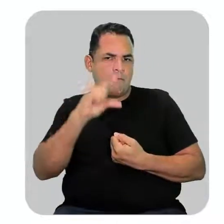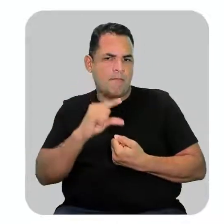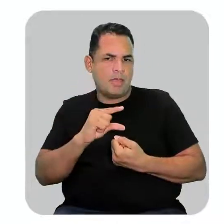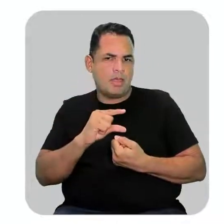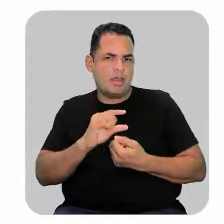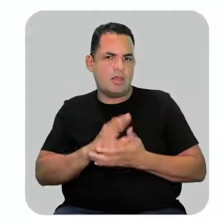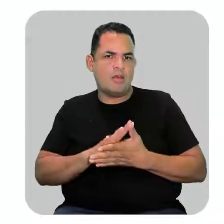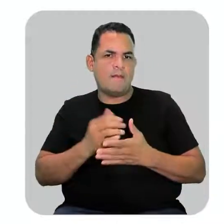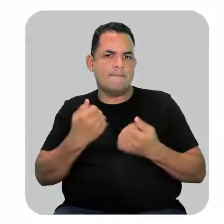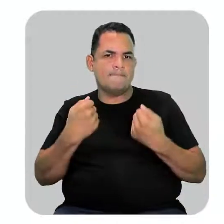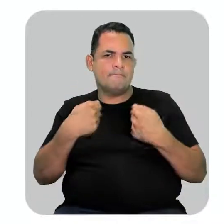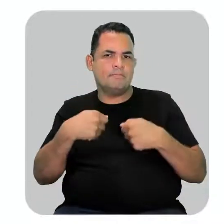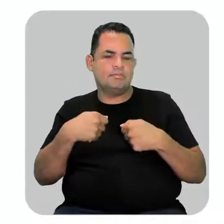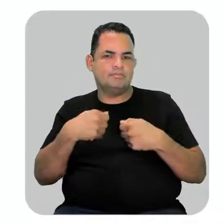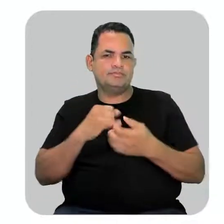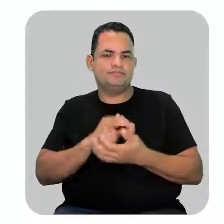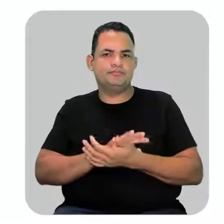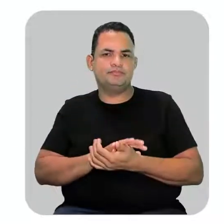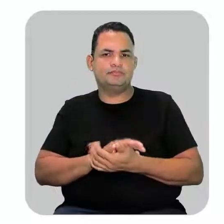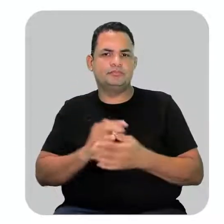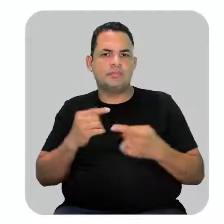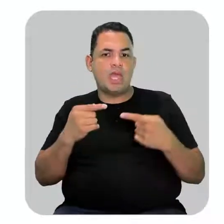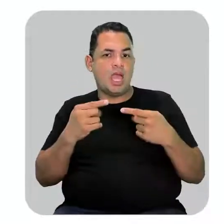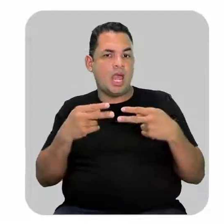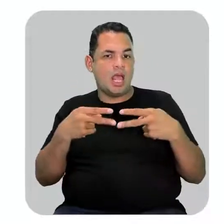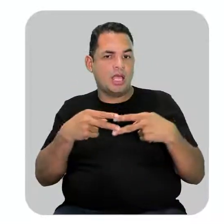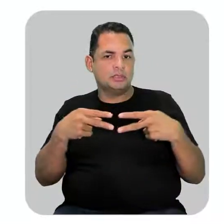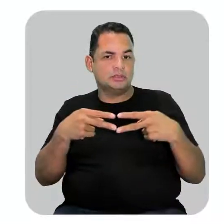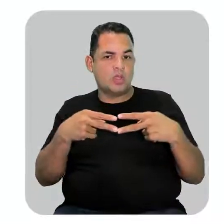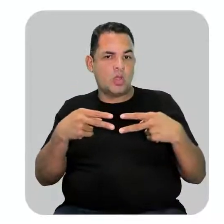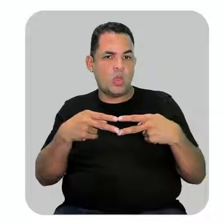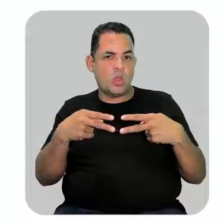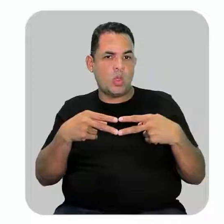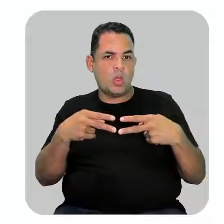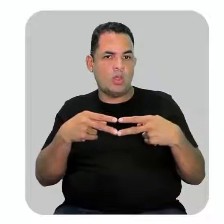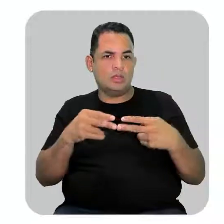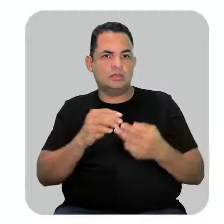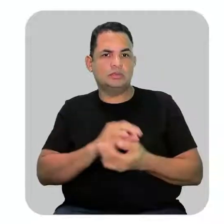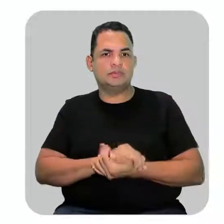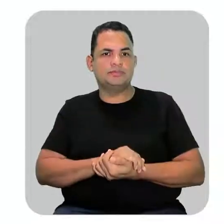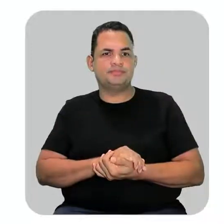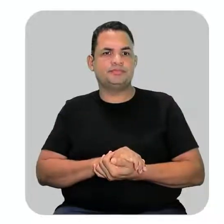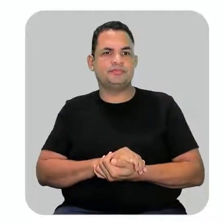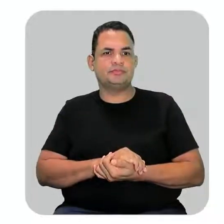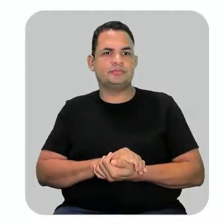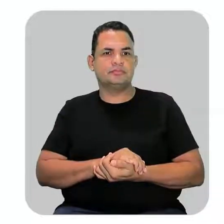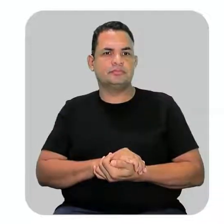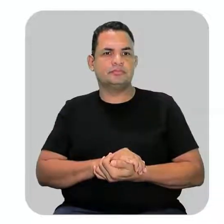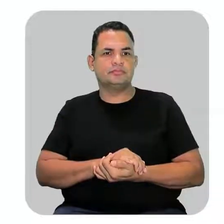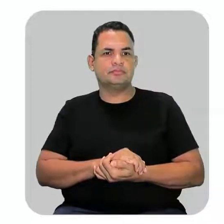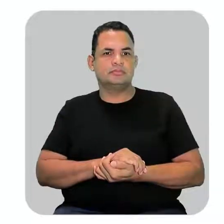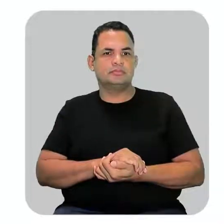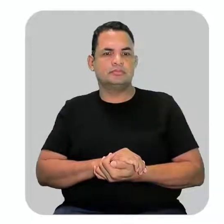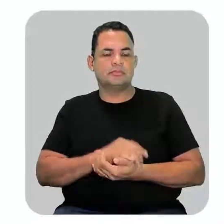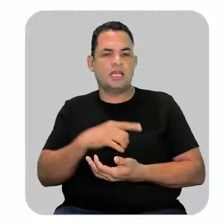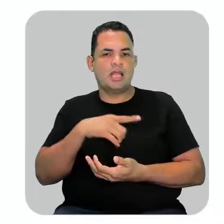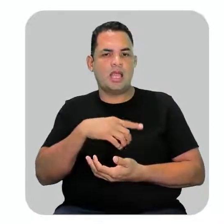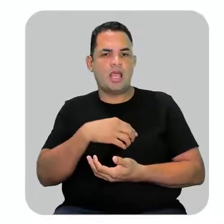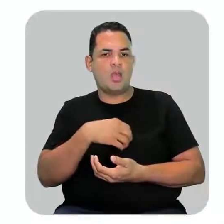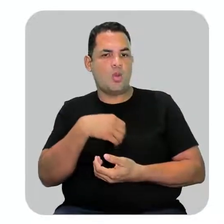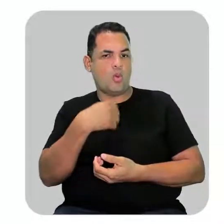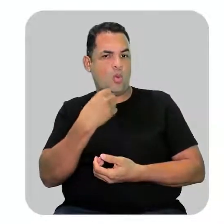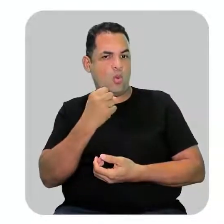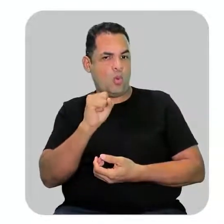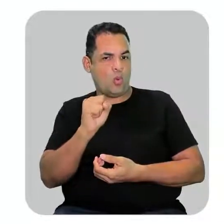as minhas insaturações para minha ligação dupla então a gente está numerando vimos que tem oito carbonas cadeia